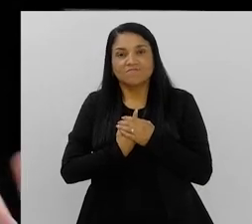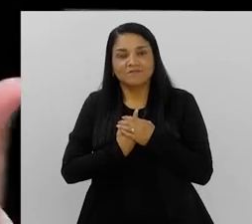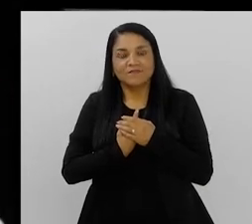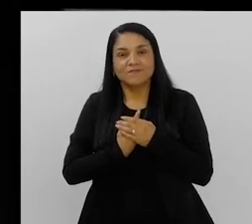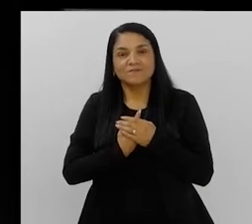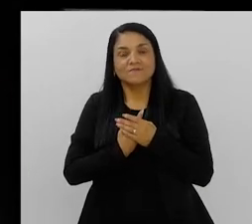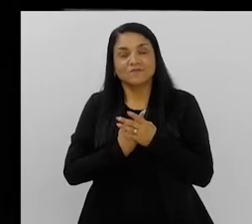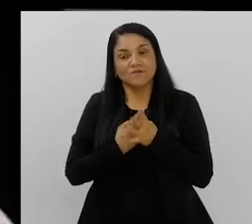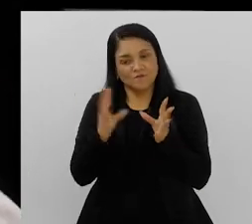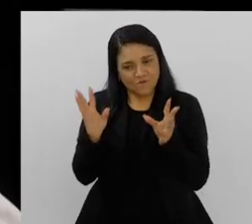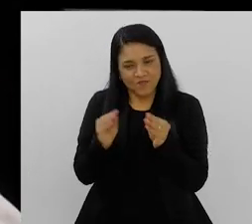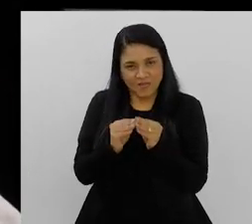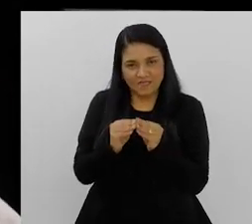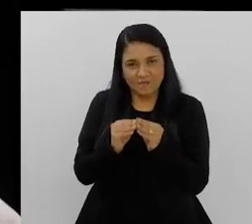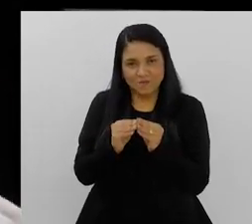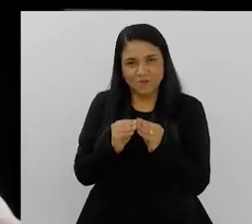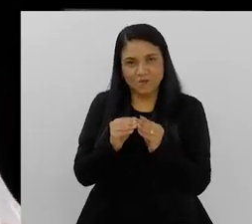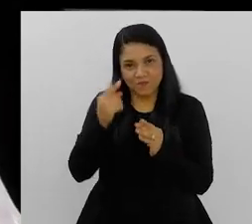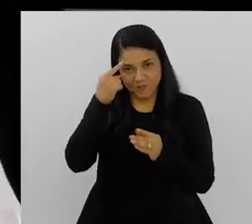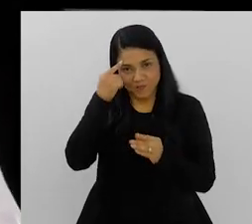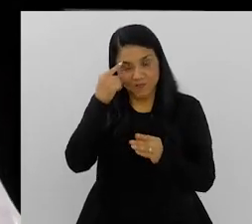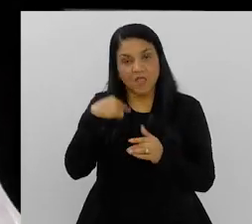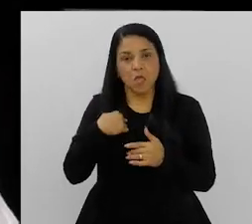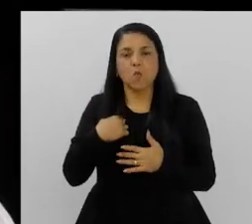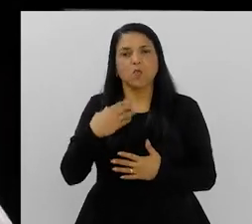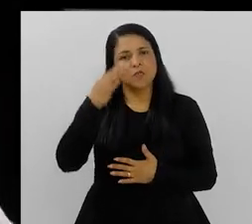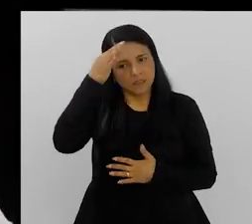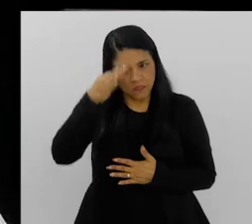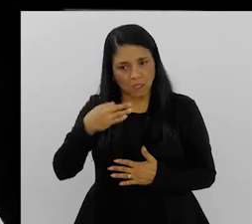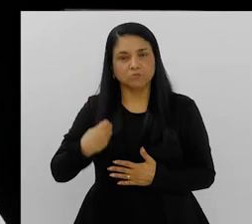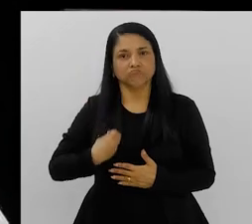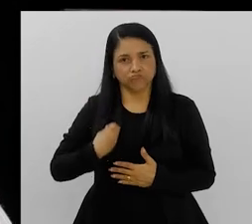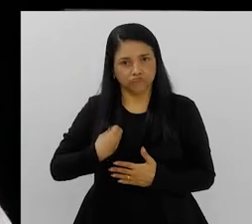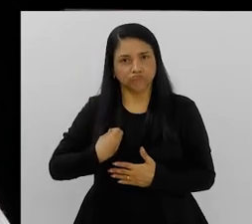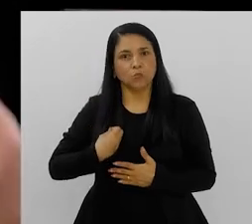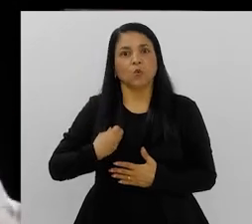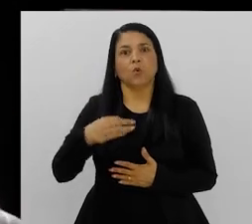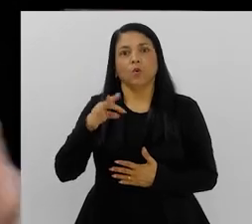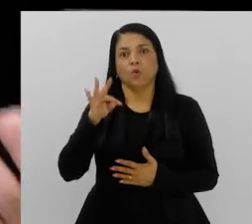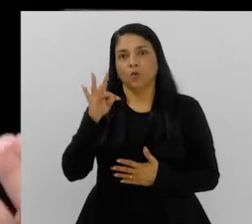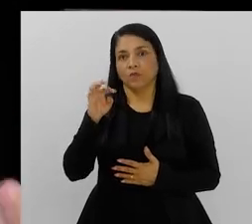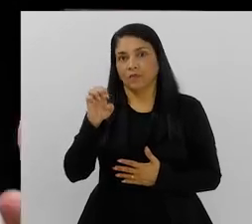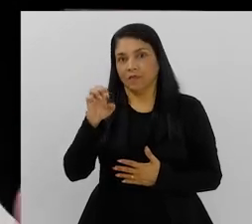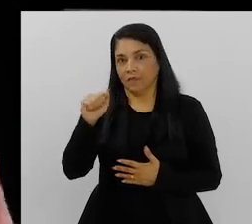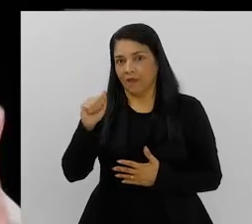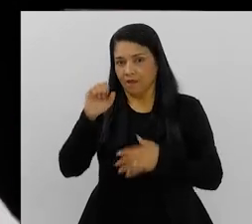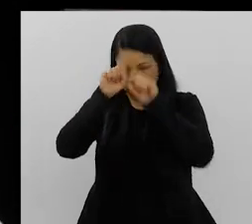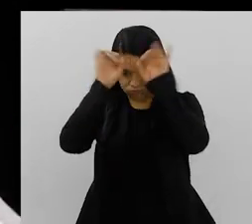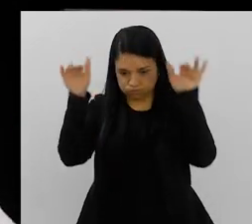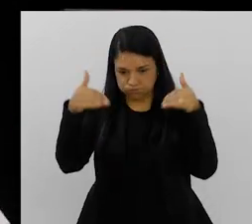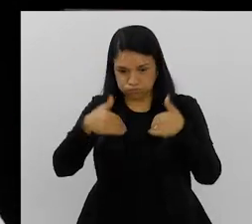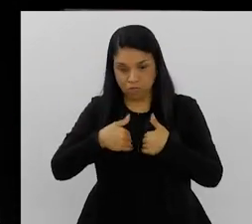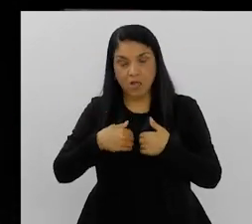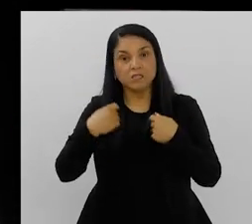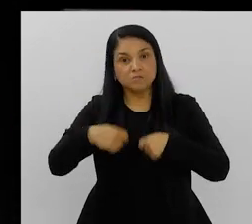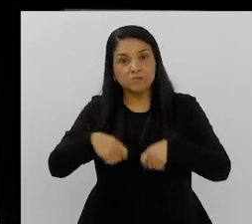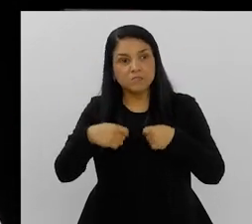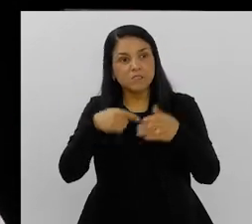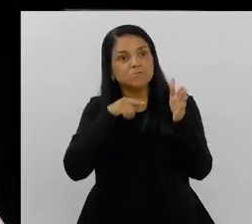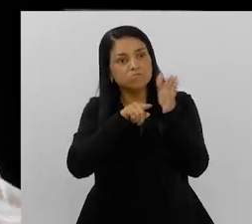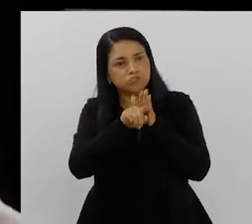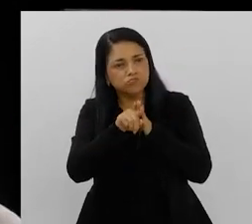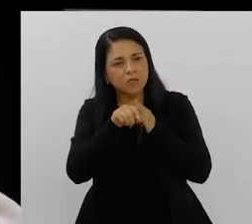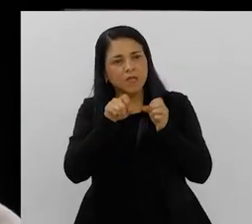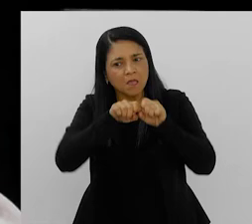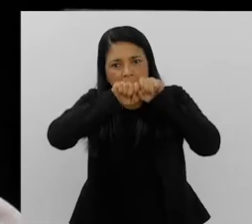É algo que está muito junto. Só para terminar o raciocínio, assim, e aí eu entendo que existe, sim, o TEIA, não desconsidero o TEIA,